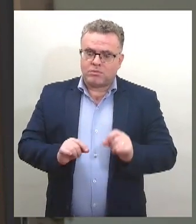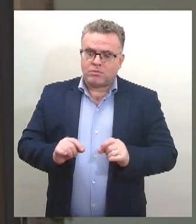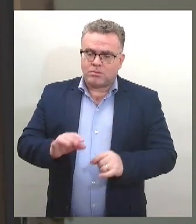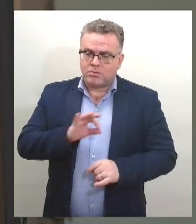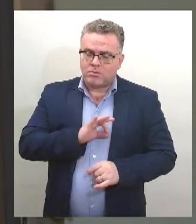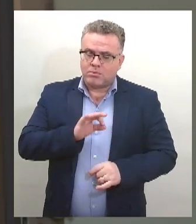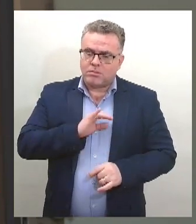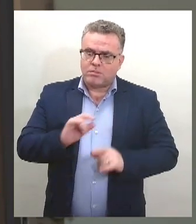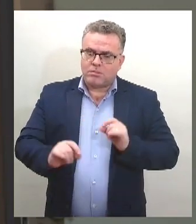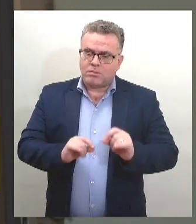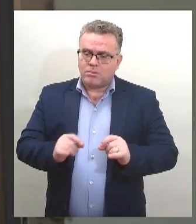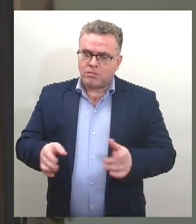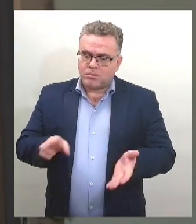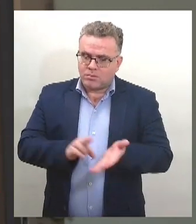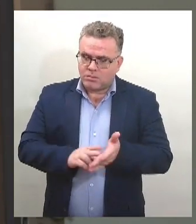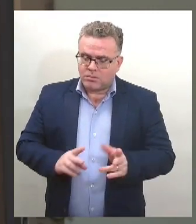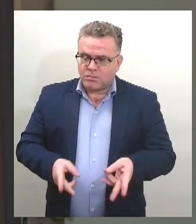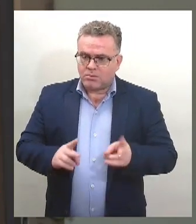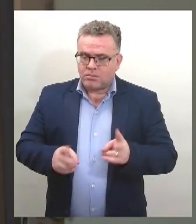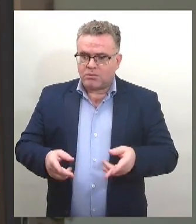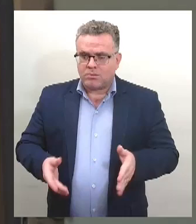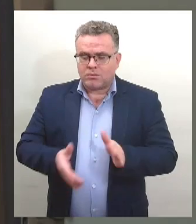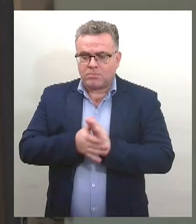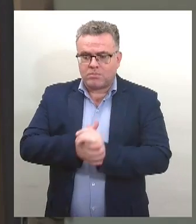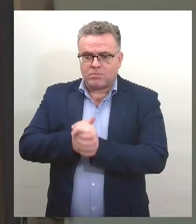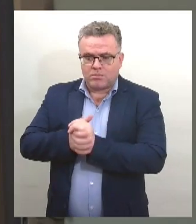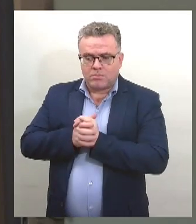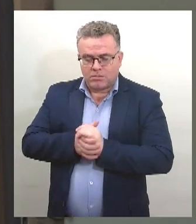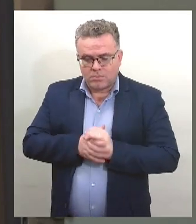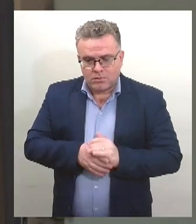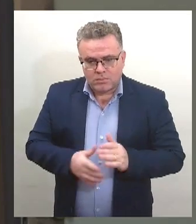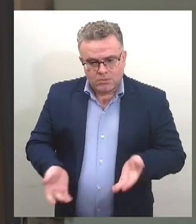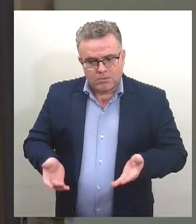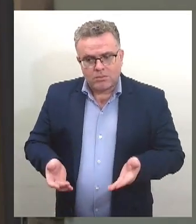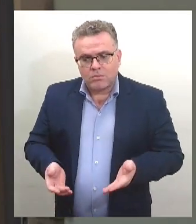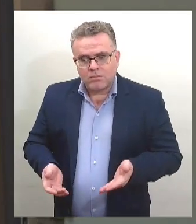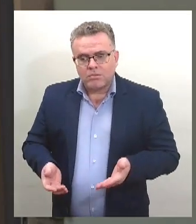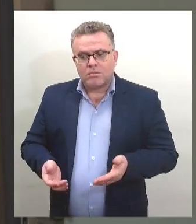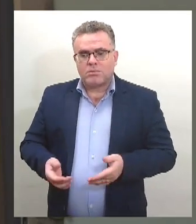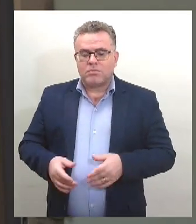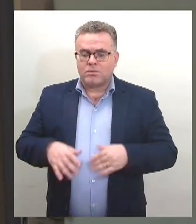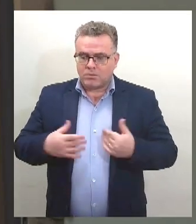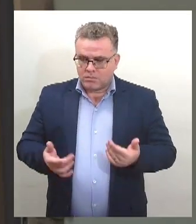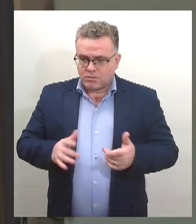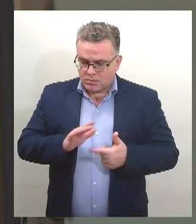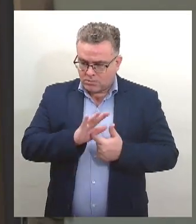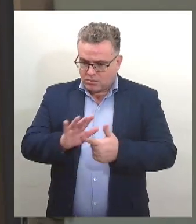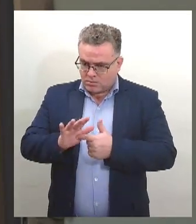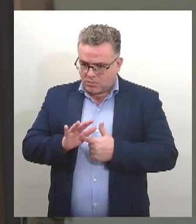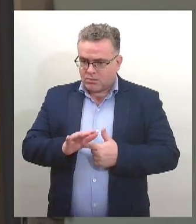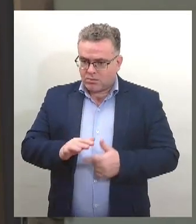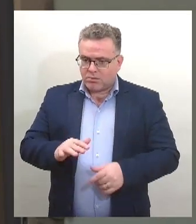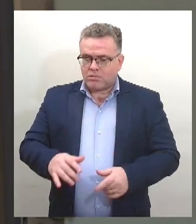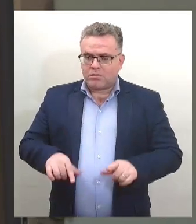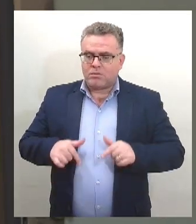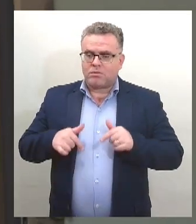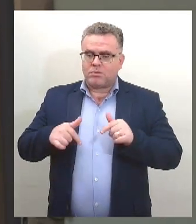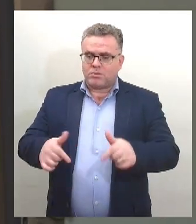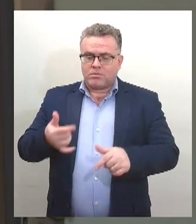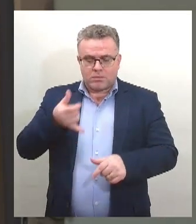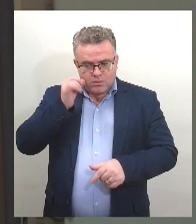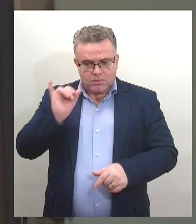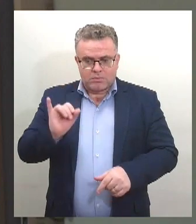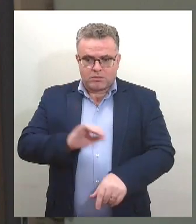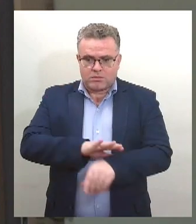numa homenagem de combate ao racismo, isso vai estimular um processo muito grande dentro da corporação e na